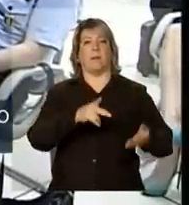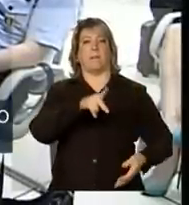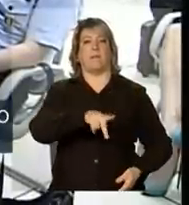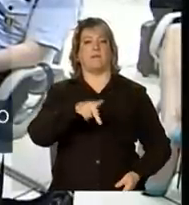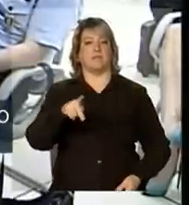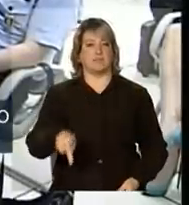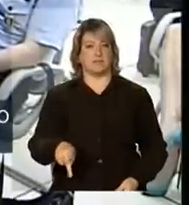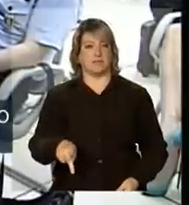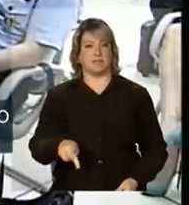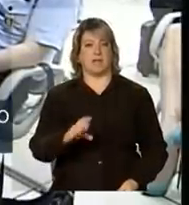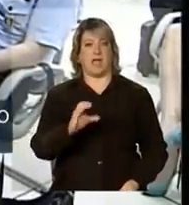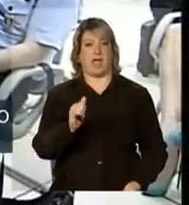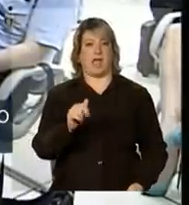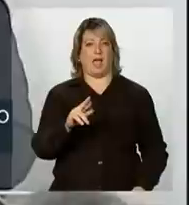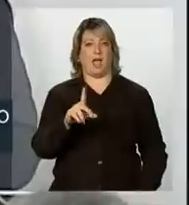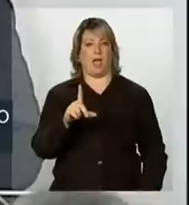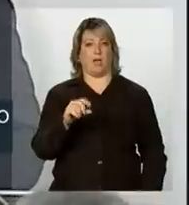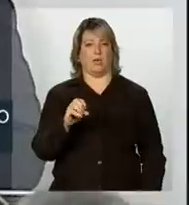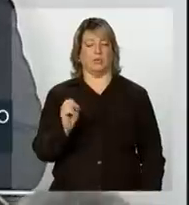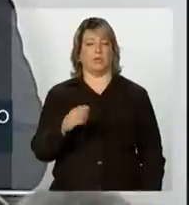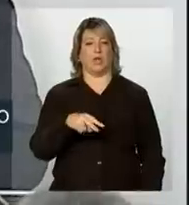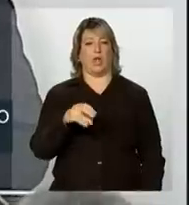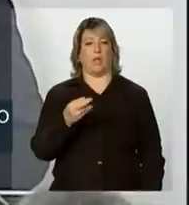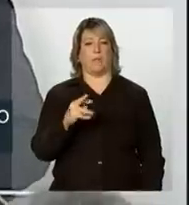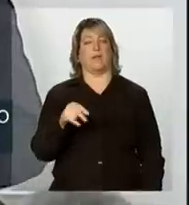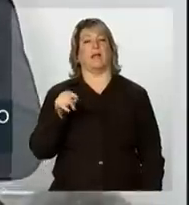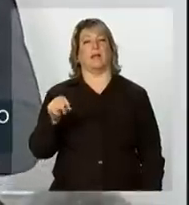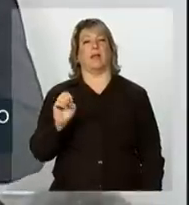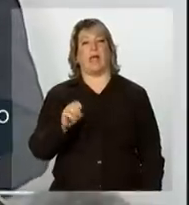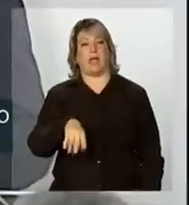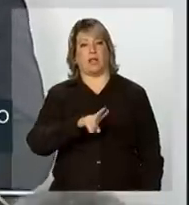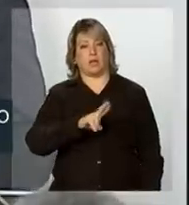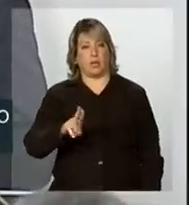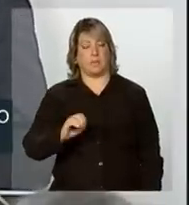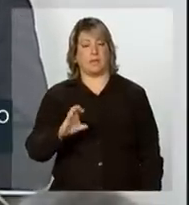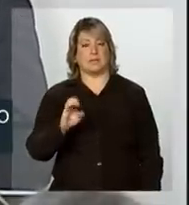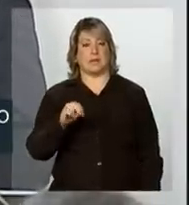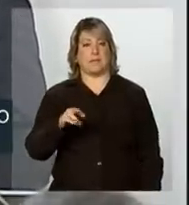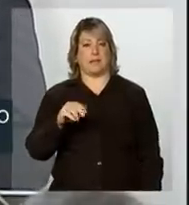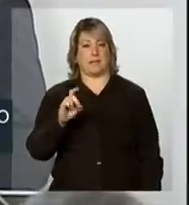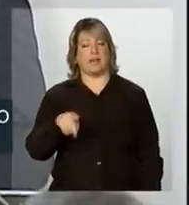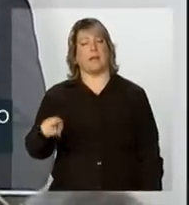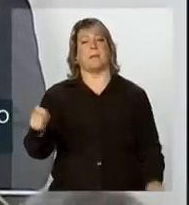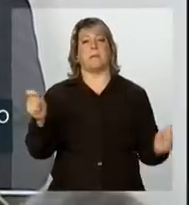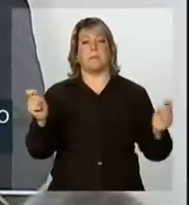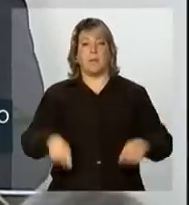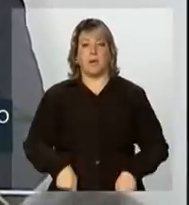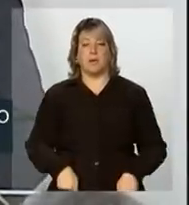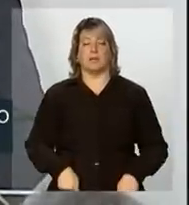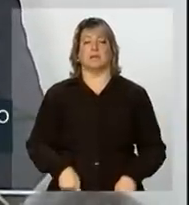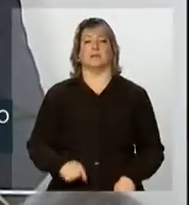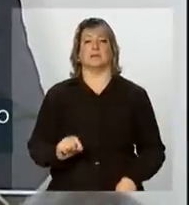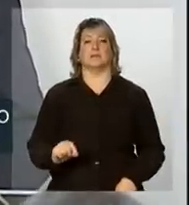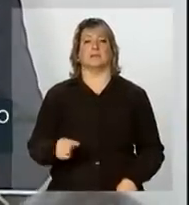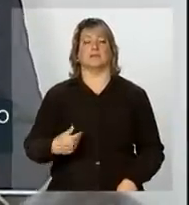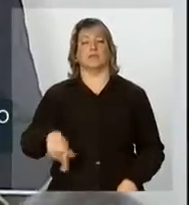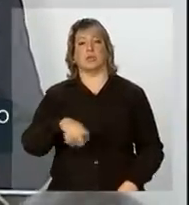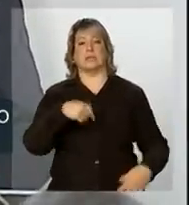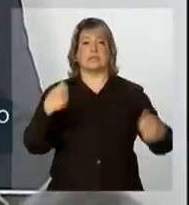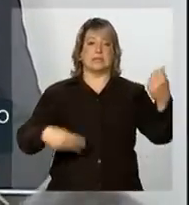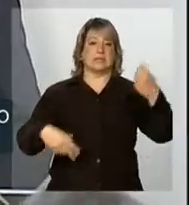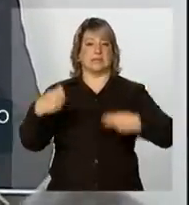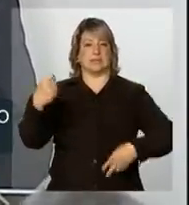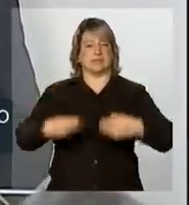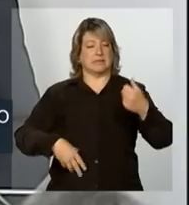Carlos Nobre, para que, em nome do SEMADEM, ele pudesse nos trazer